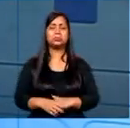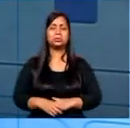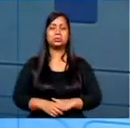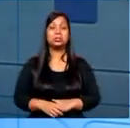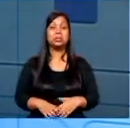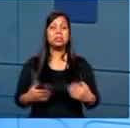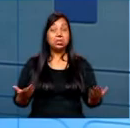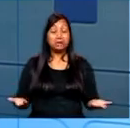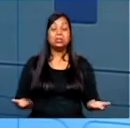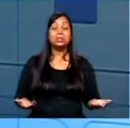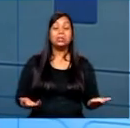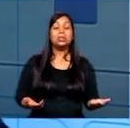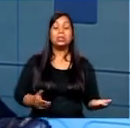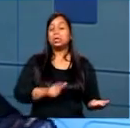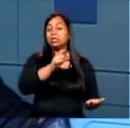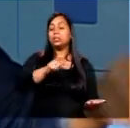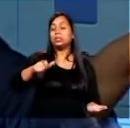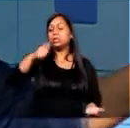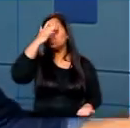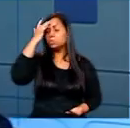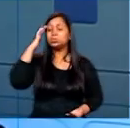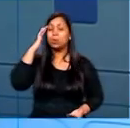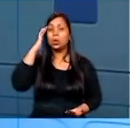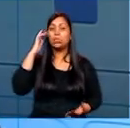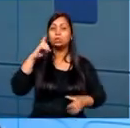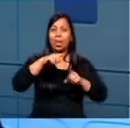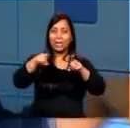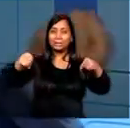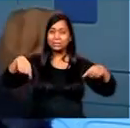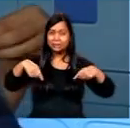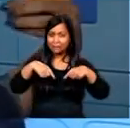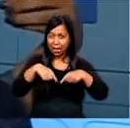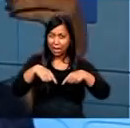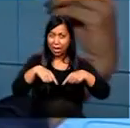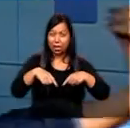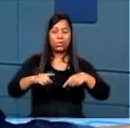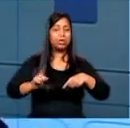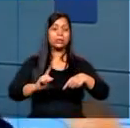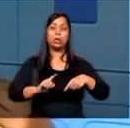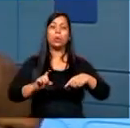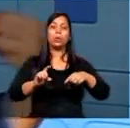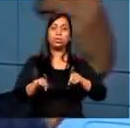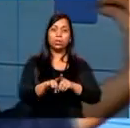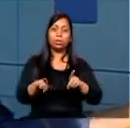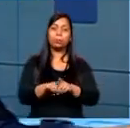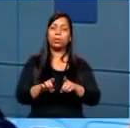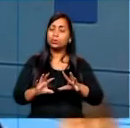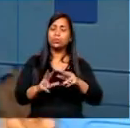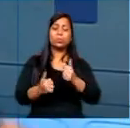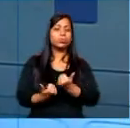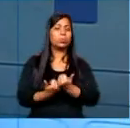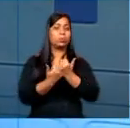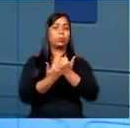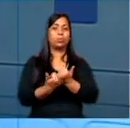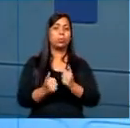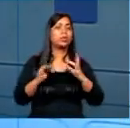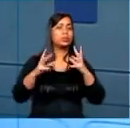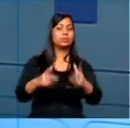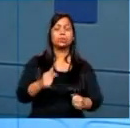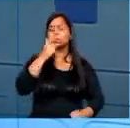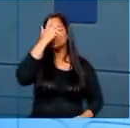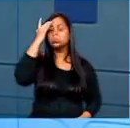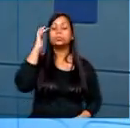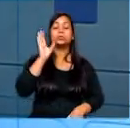E, então, os próprios voluntários, eles não estão só na sala de aula, como eles também fazem parte de todo o apoio, assim, para que os alunos